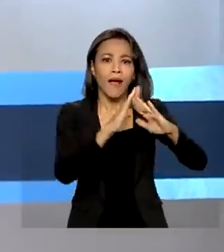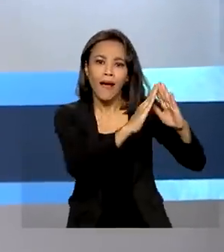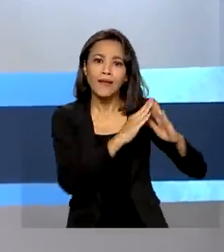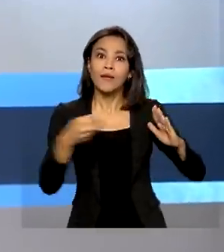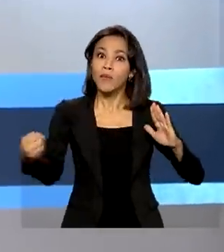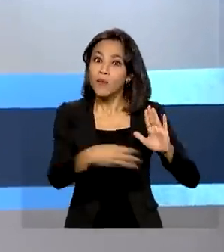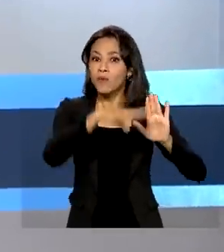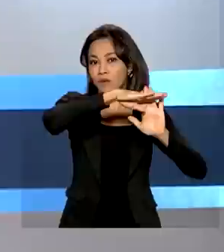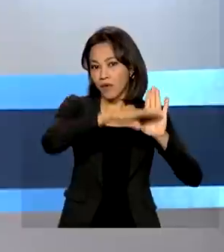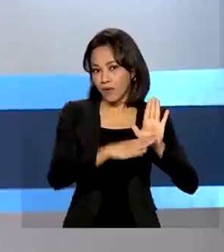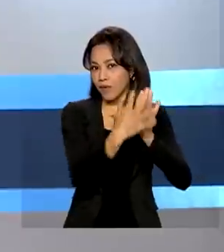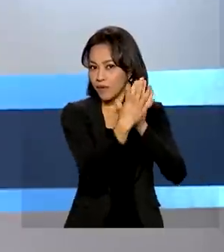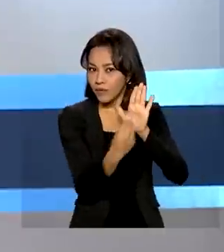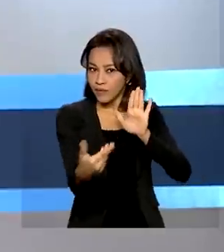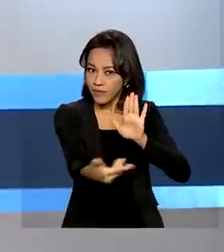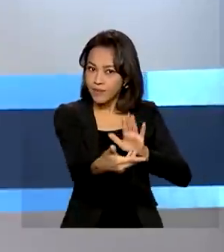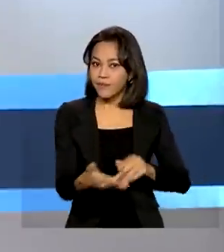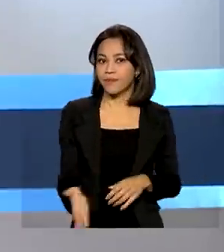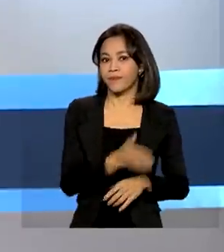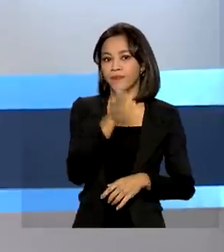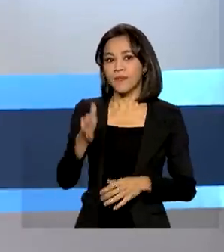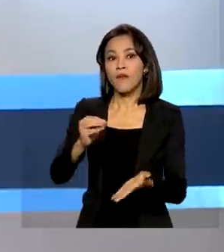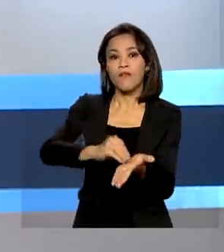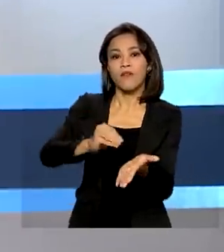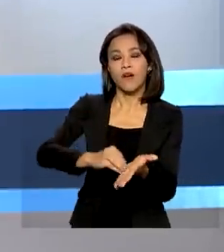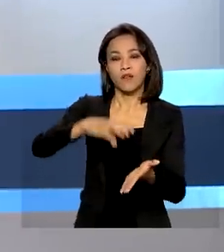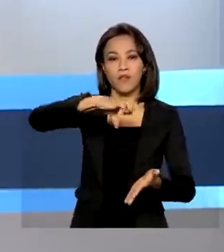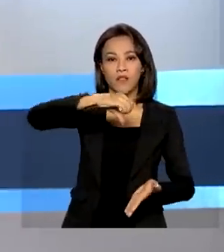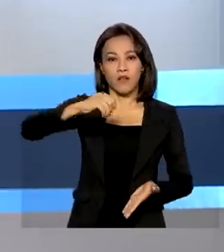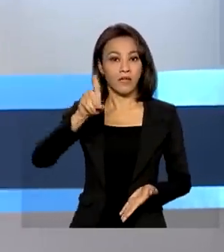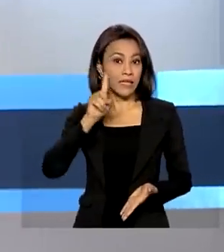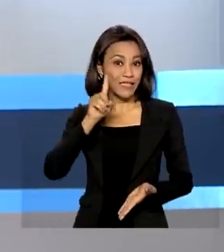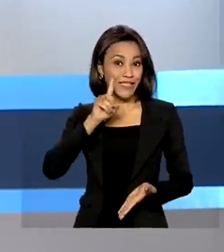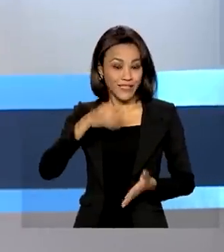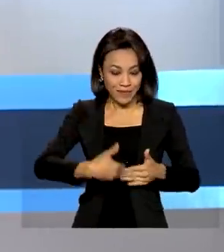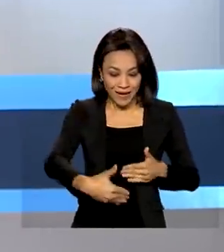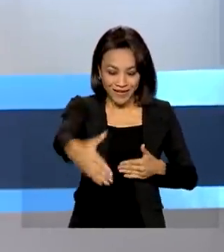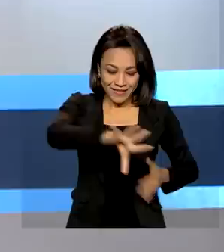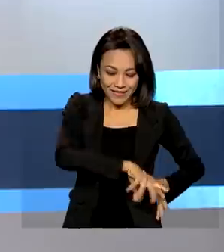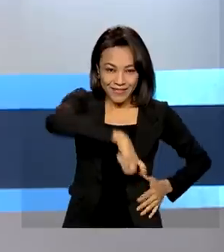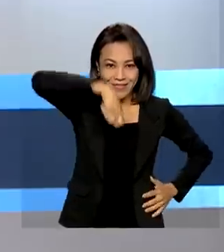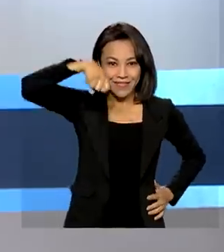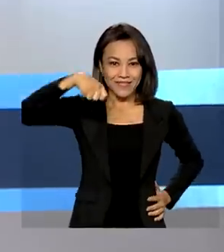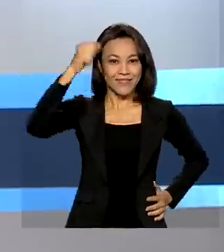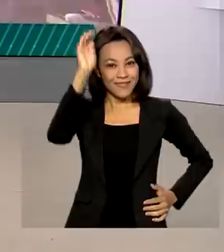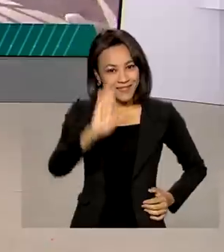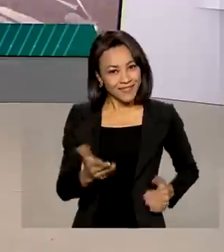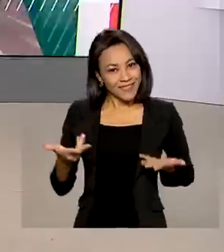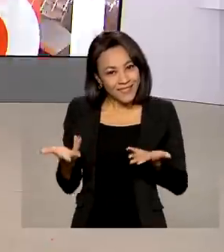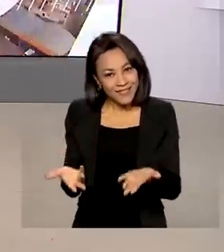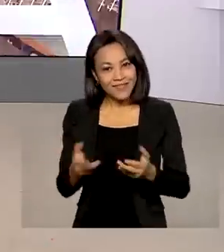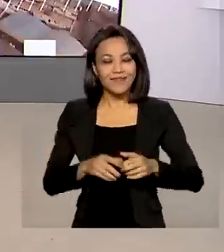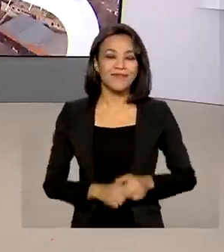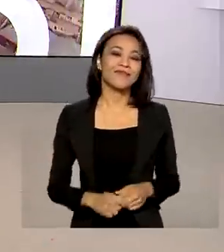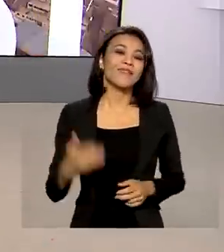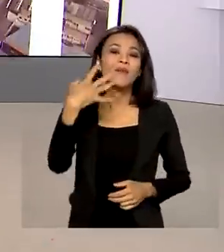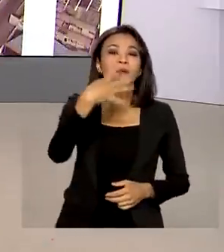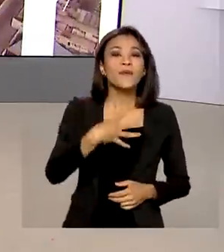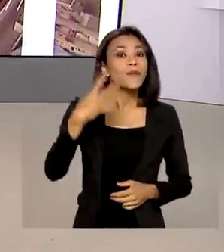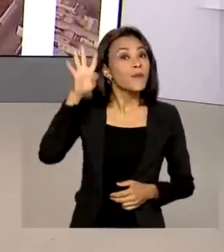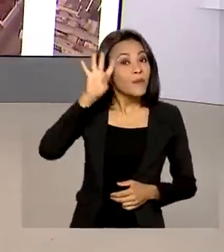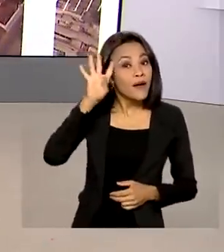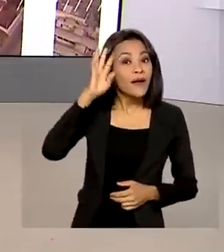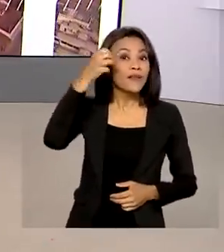do Casa Verde Amarela. E faltam 90 dias para o bicentenário da independência do Brasil. Quarta-feira,